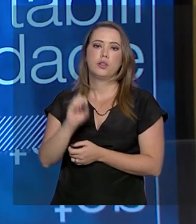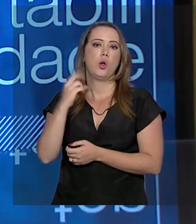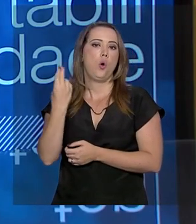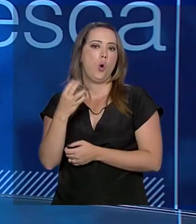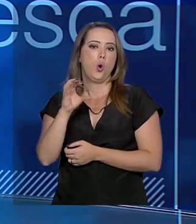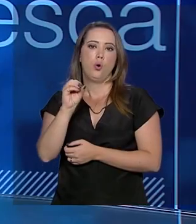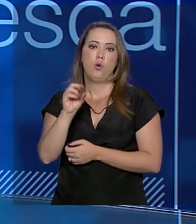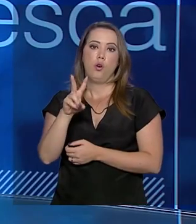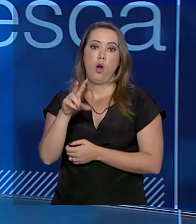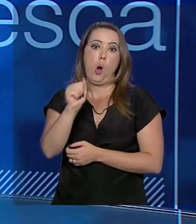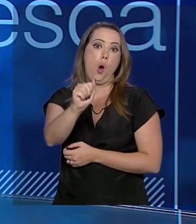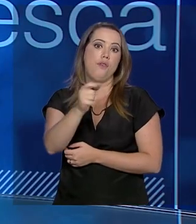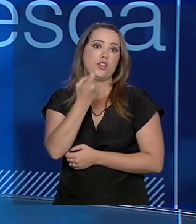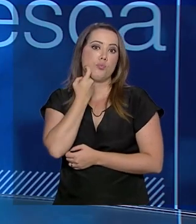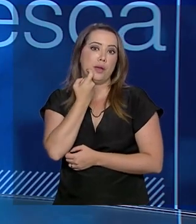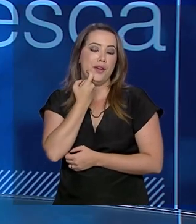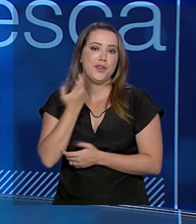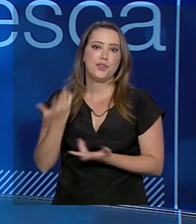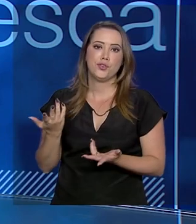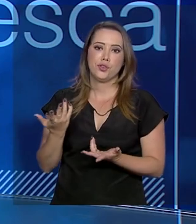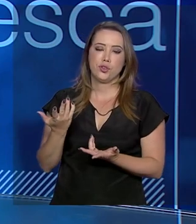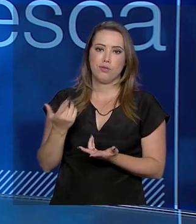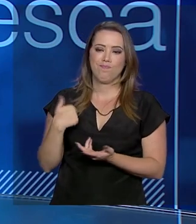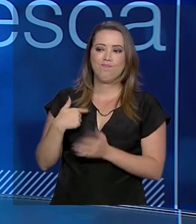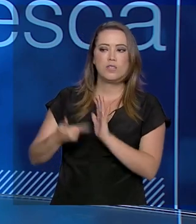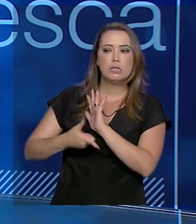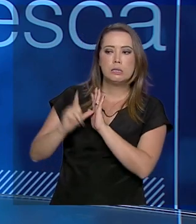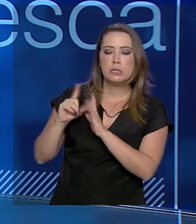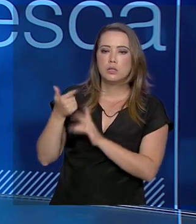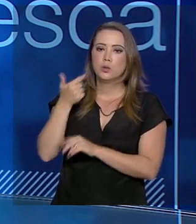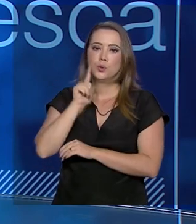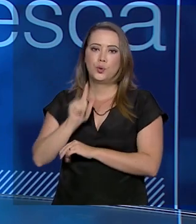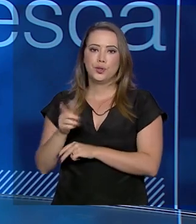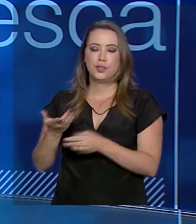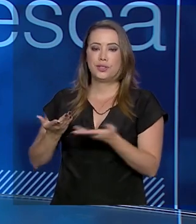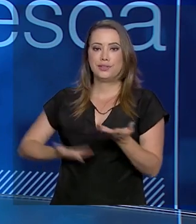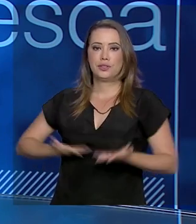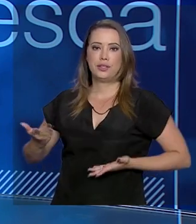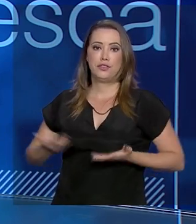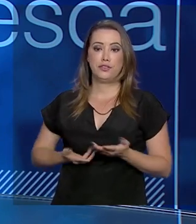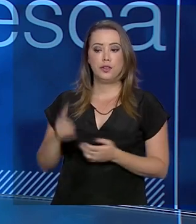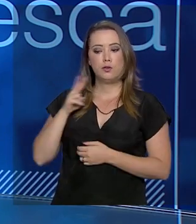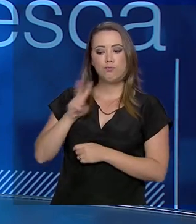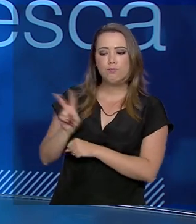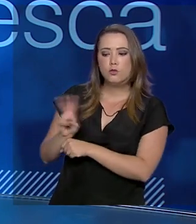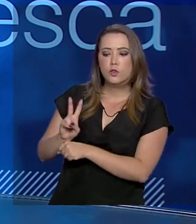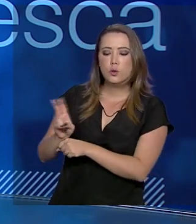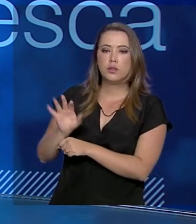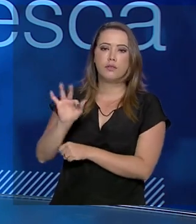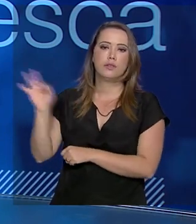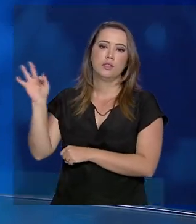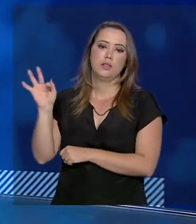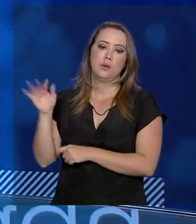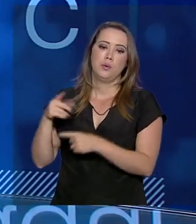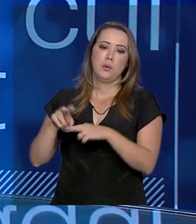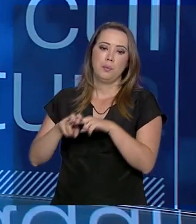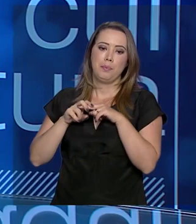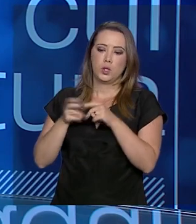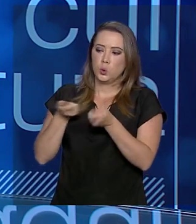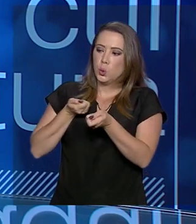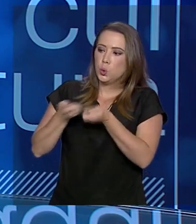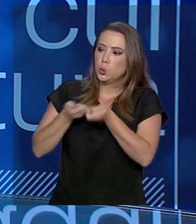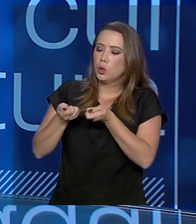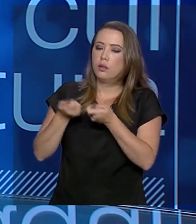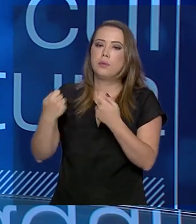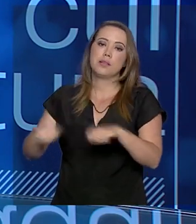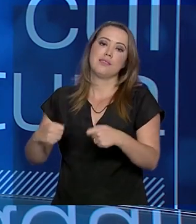de tainha, eram produtos que não conseguiam ter o serviço de inspeção federal pelo rigor que